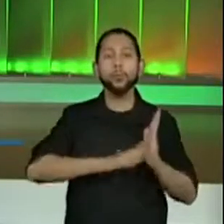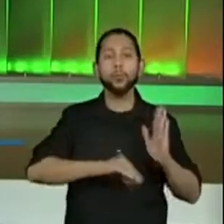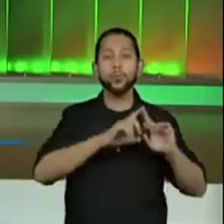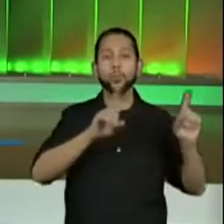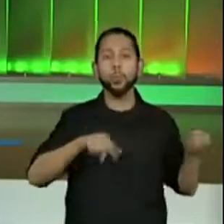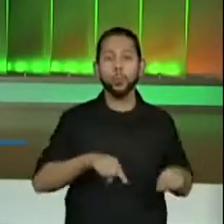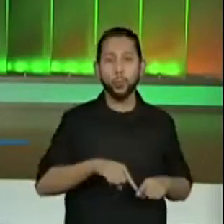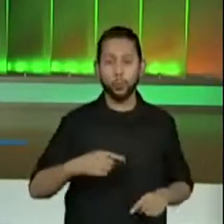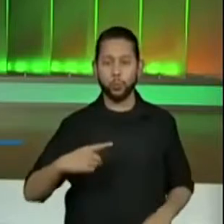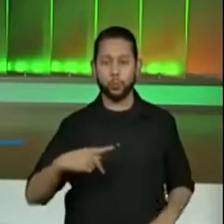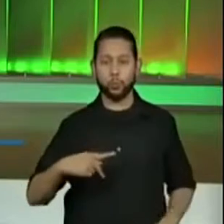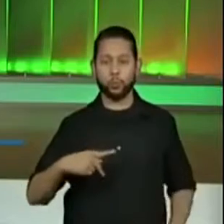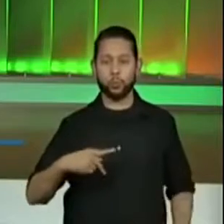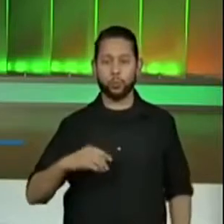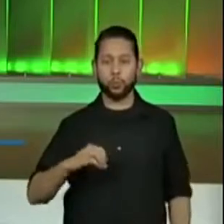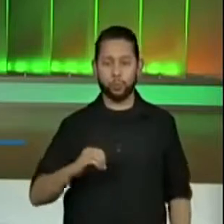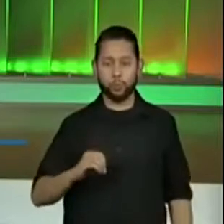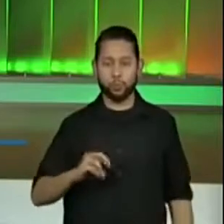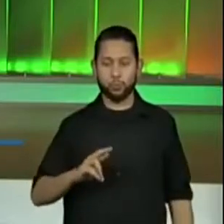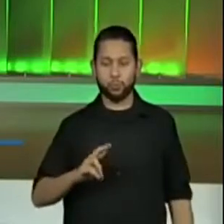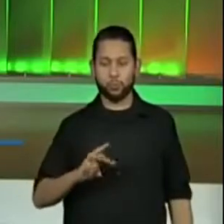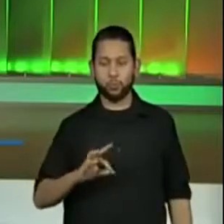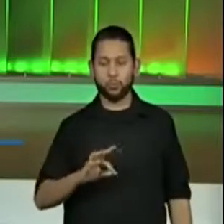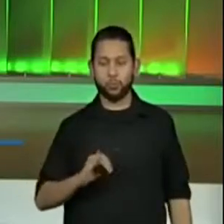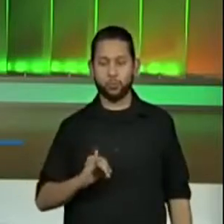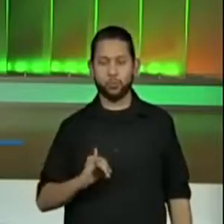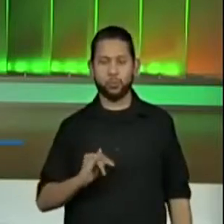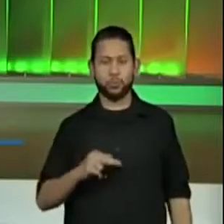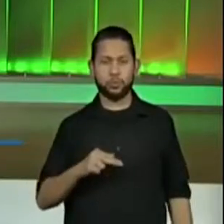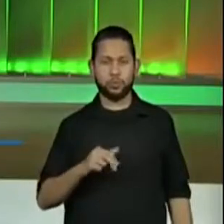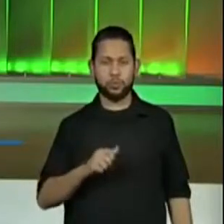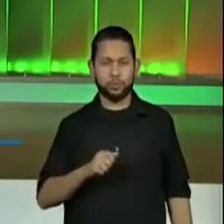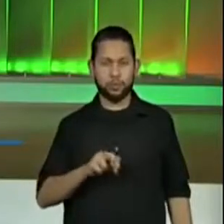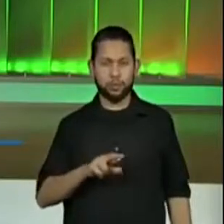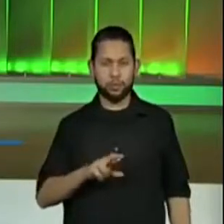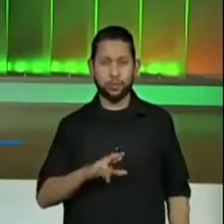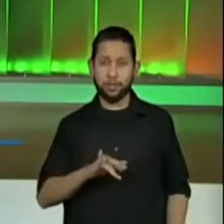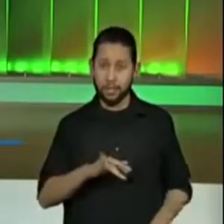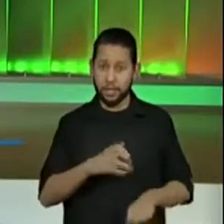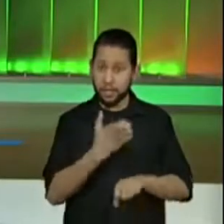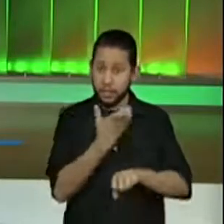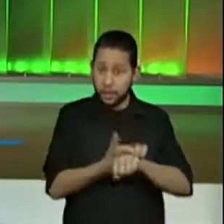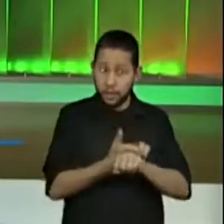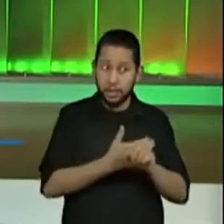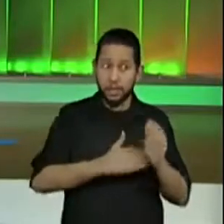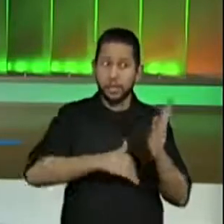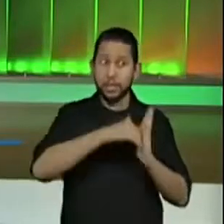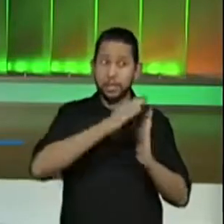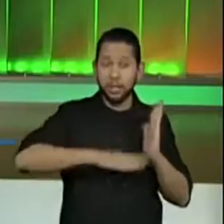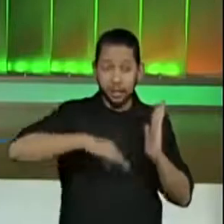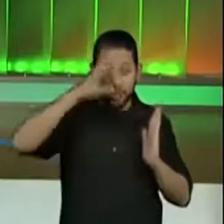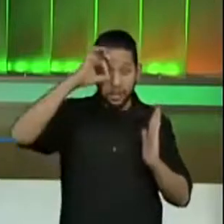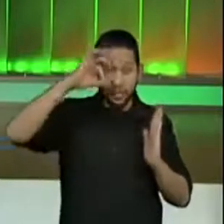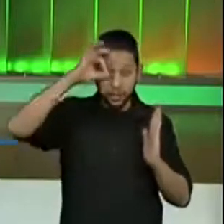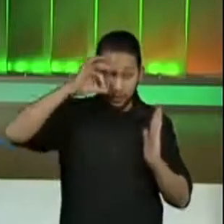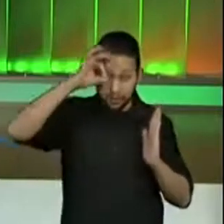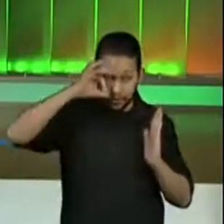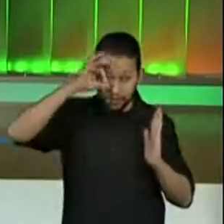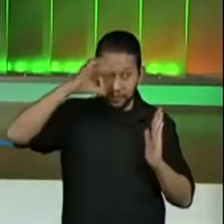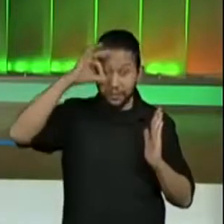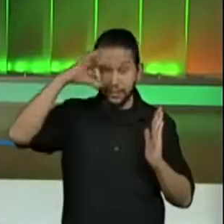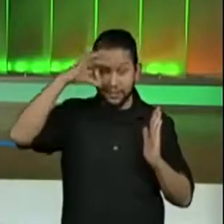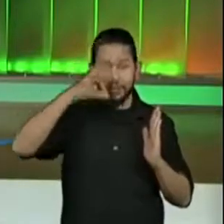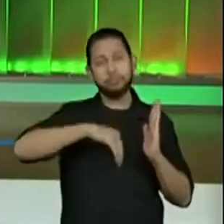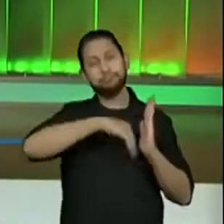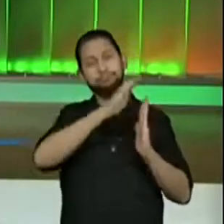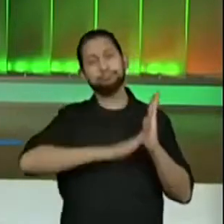arte com matemática, mas a gente vai falar de uma coisa totalmente diferente do que da primeira aula, certo? Então vamos lá.